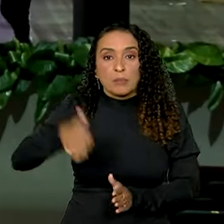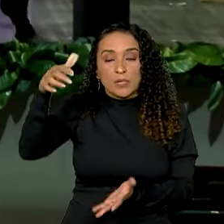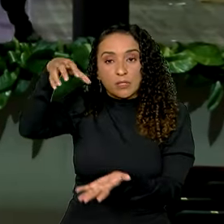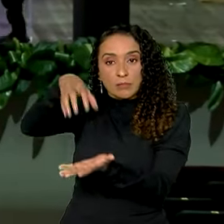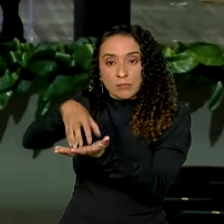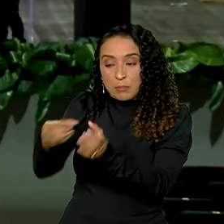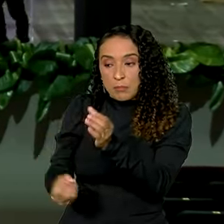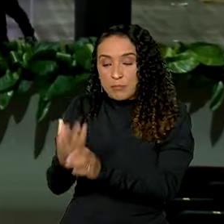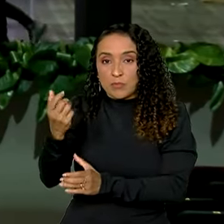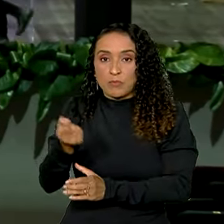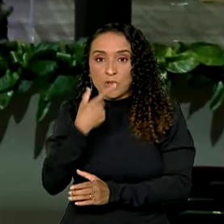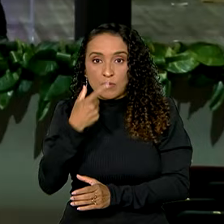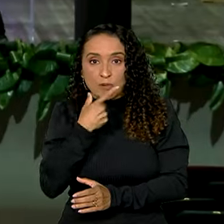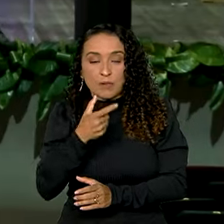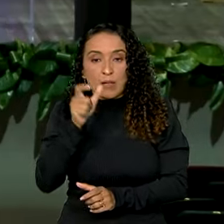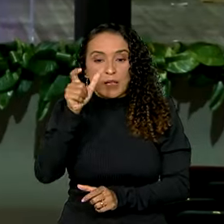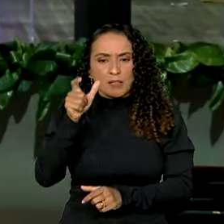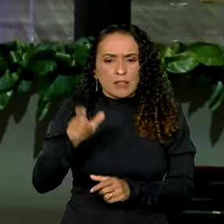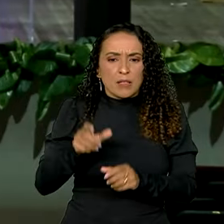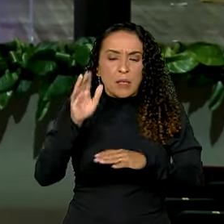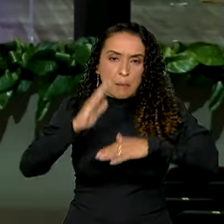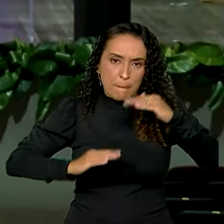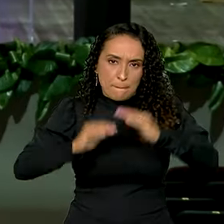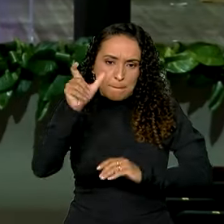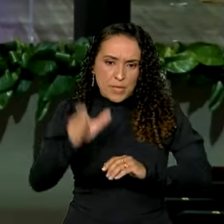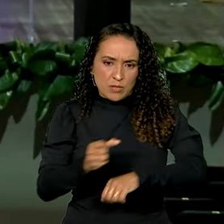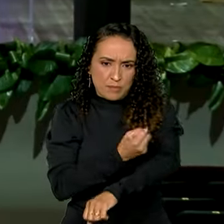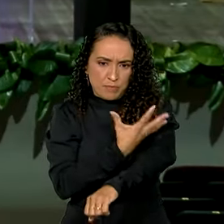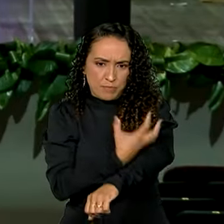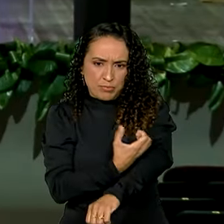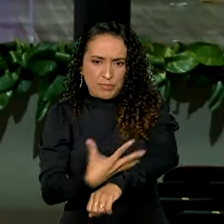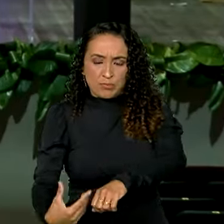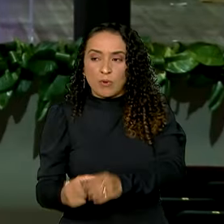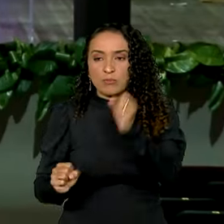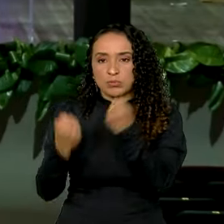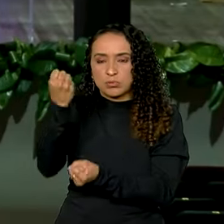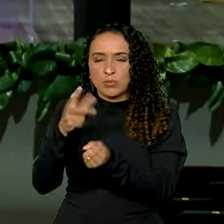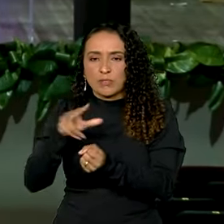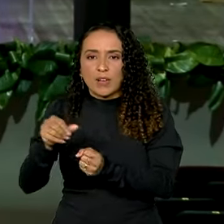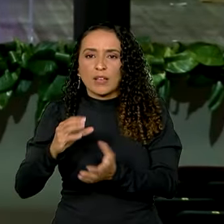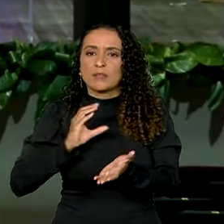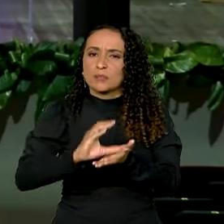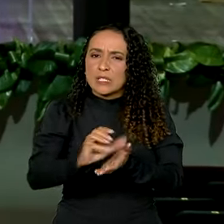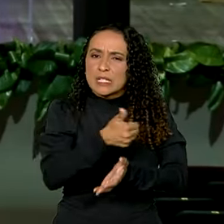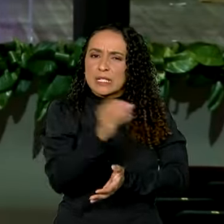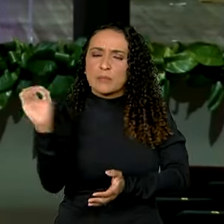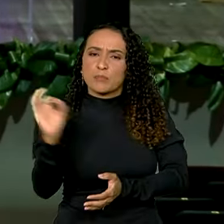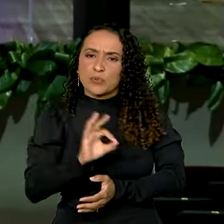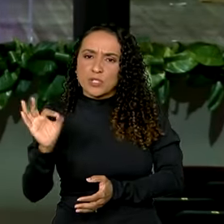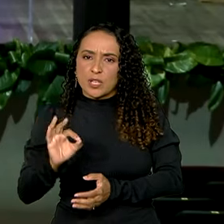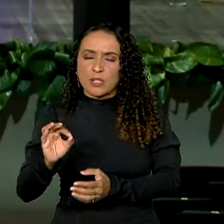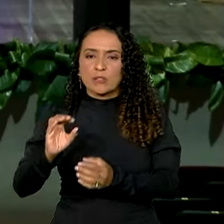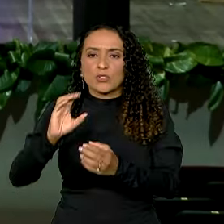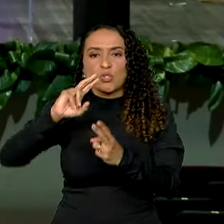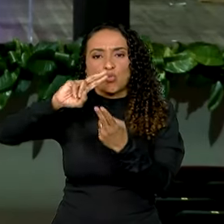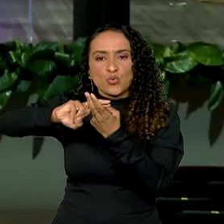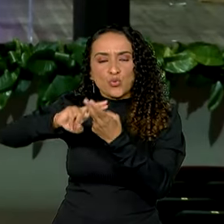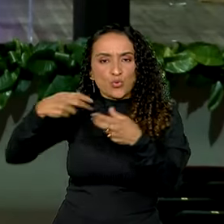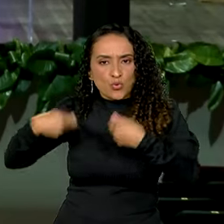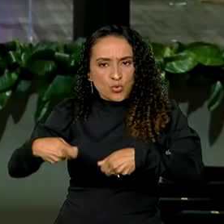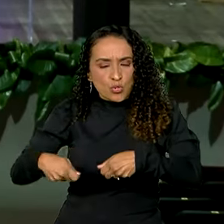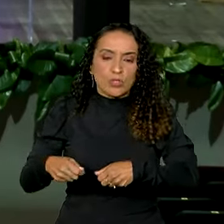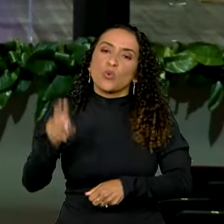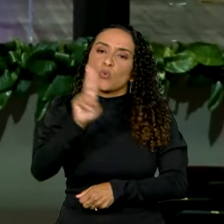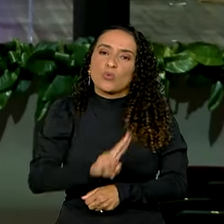nacional de medicamentos recombinantes. A nova fábrica vai abastecer 100% da demanda do SUS de medicamentos usados